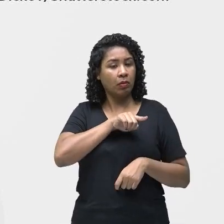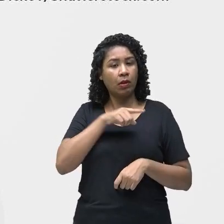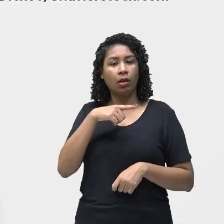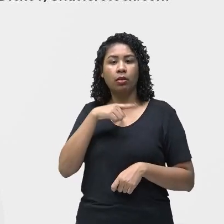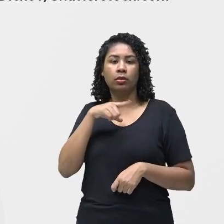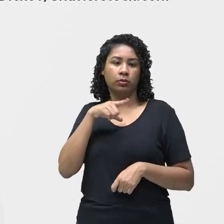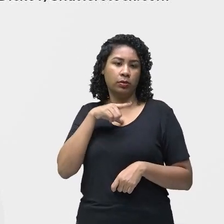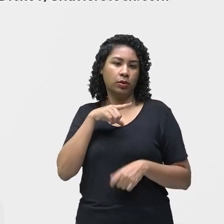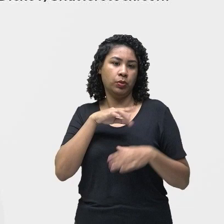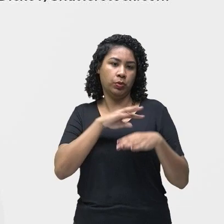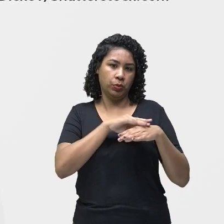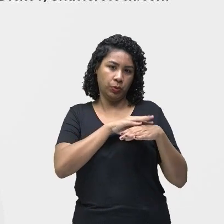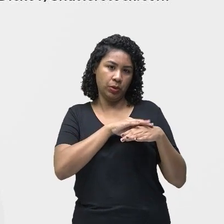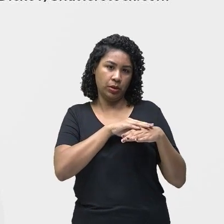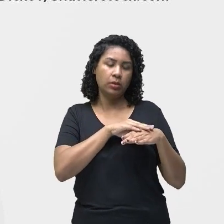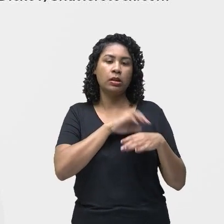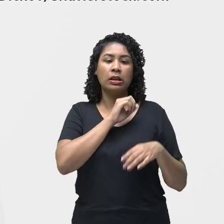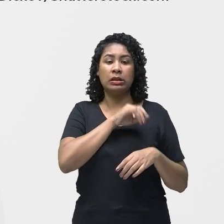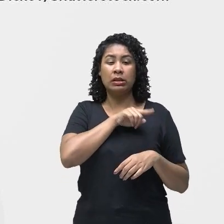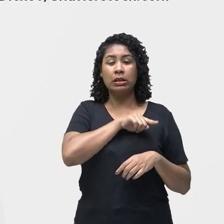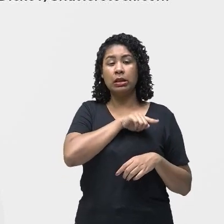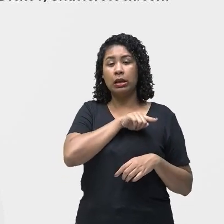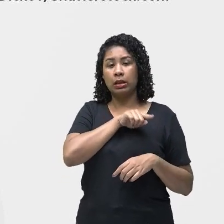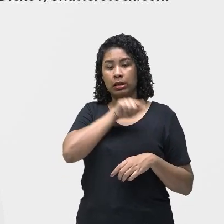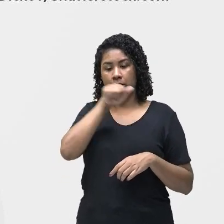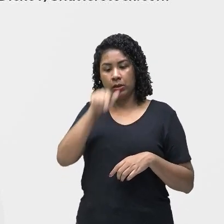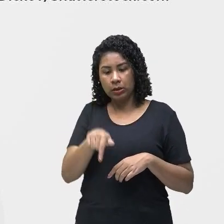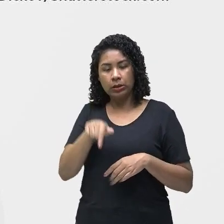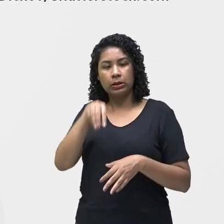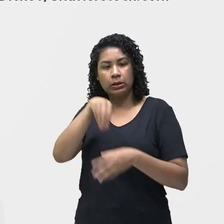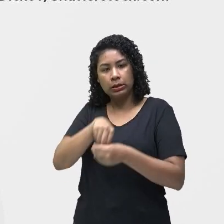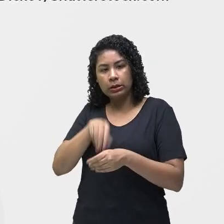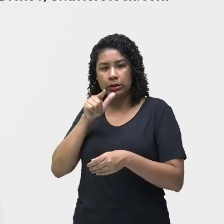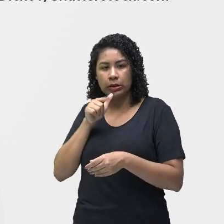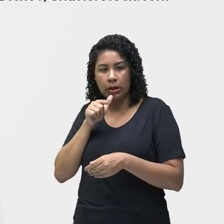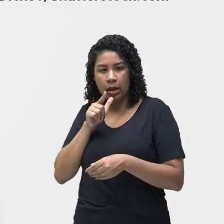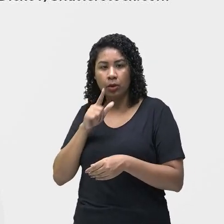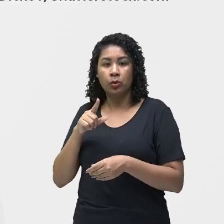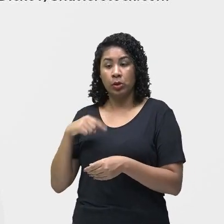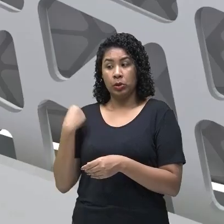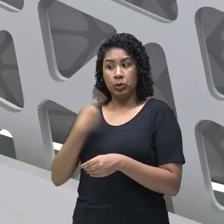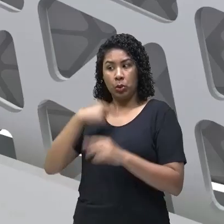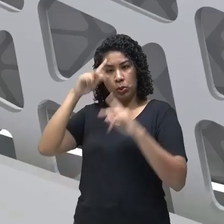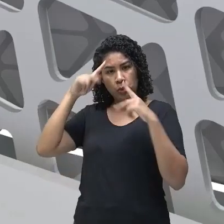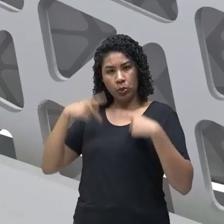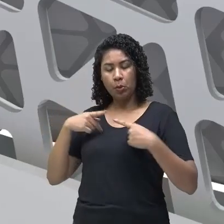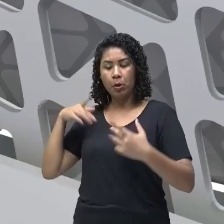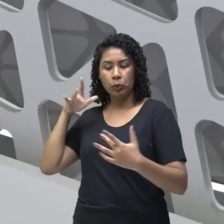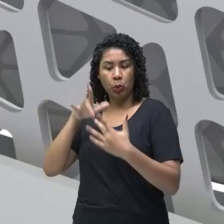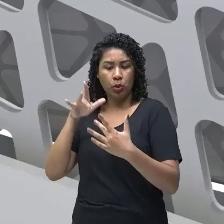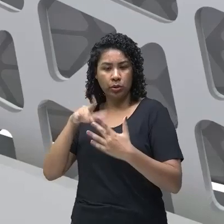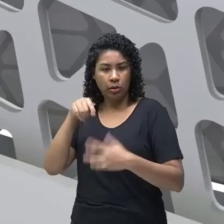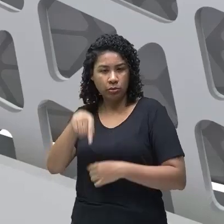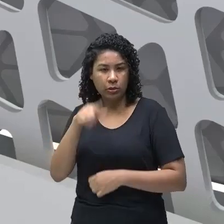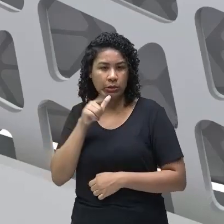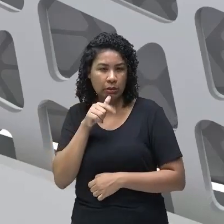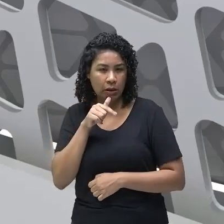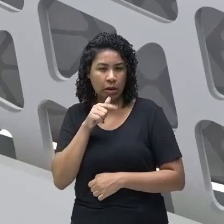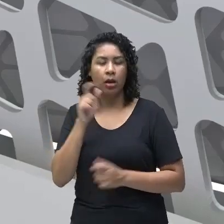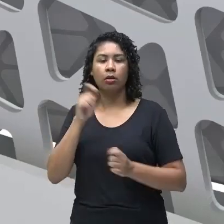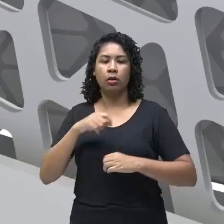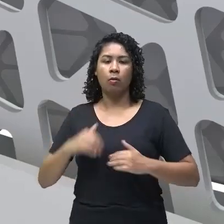tem contato com essa água contaminada por esse caramujo, ela é acometida dessa doença aí que aumenta a